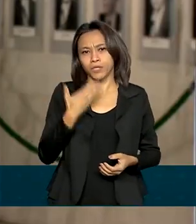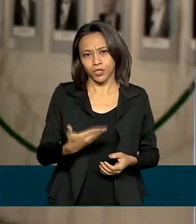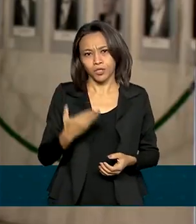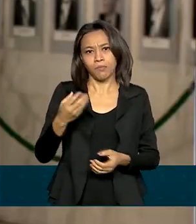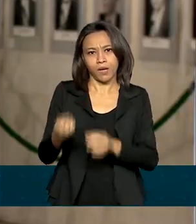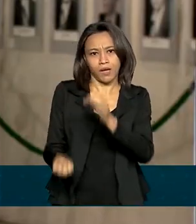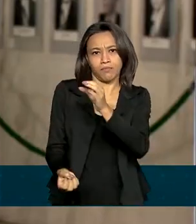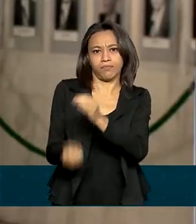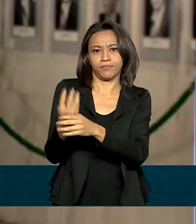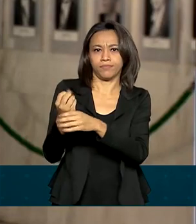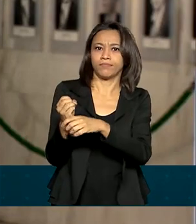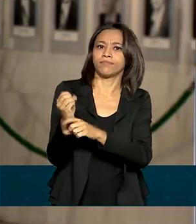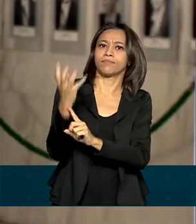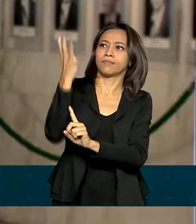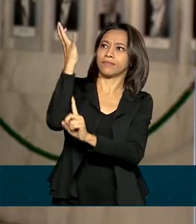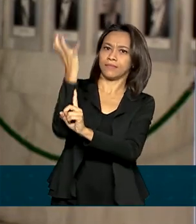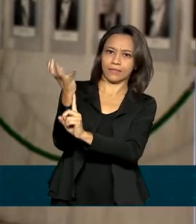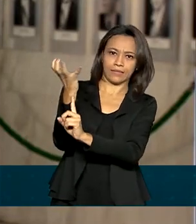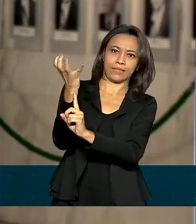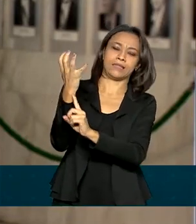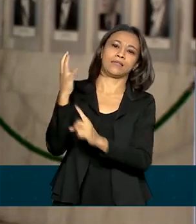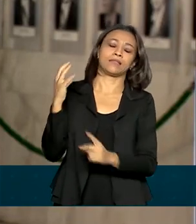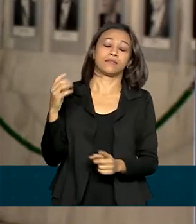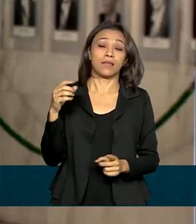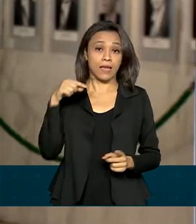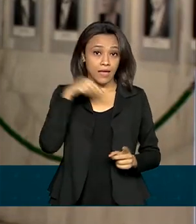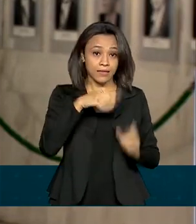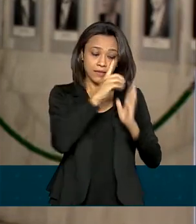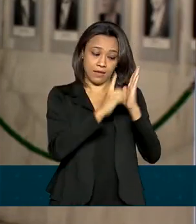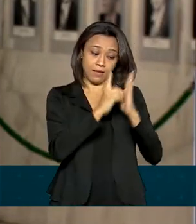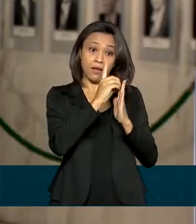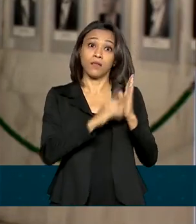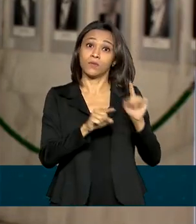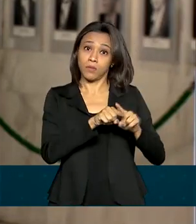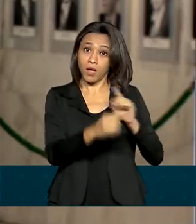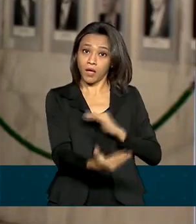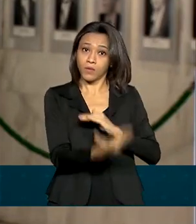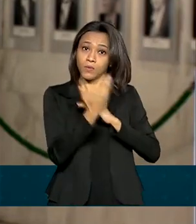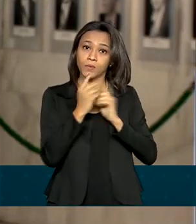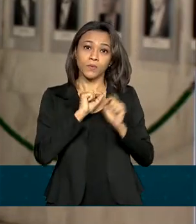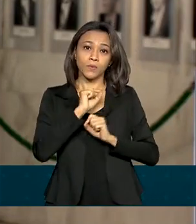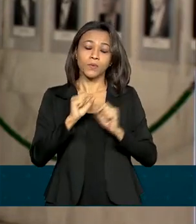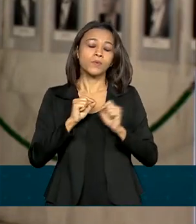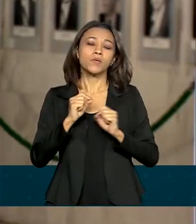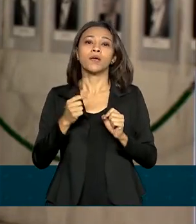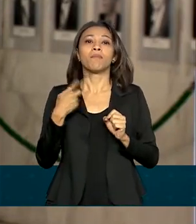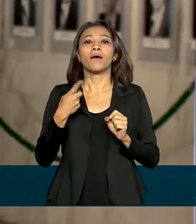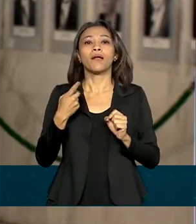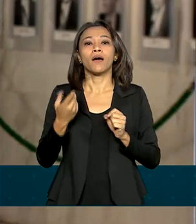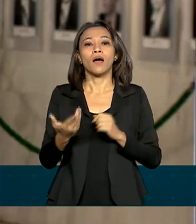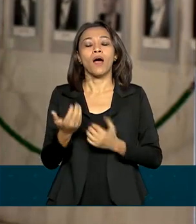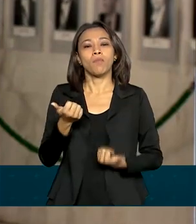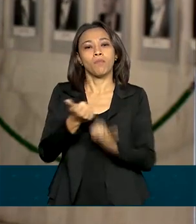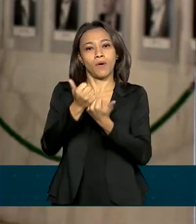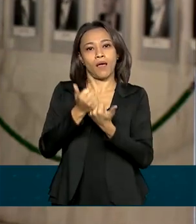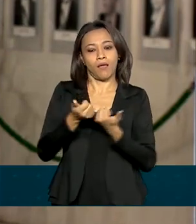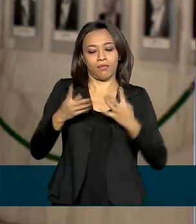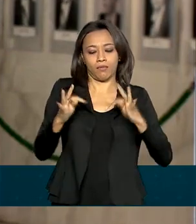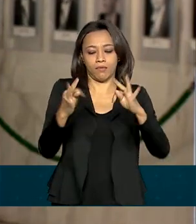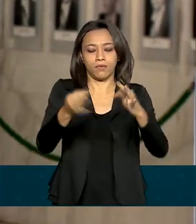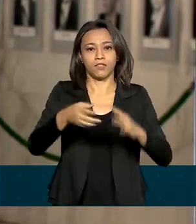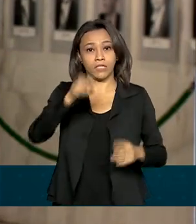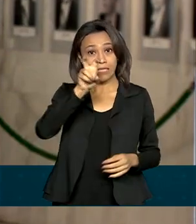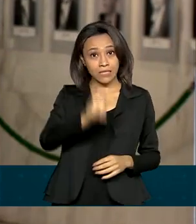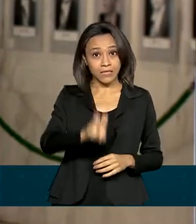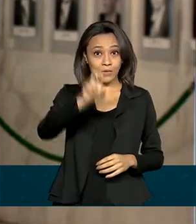instalação de antenas. Esse decreto também abre caminho para a chegada da tecnologia 5G, que é a quinta geração da